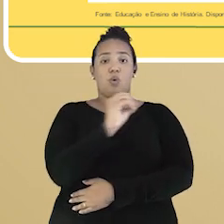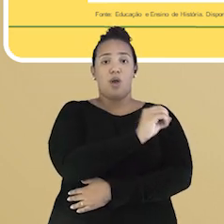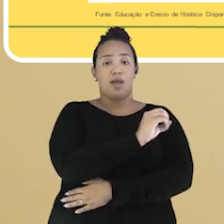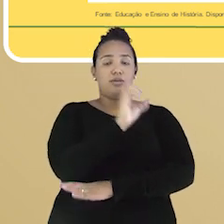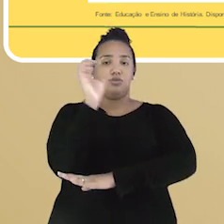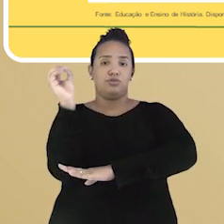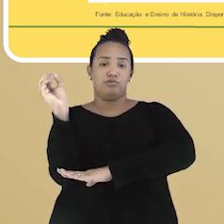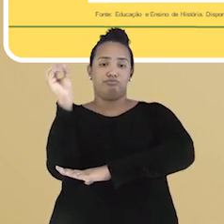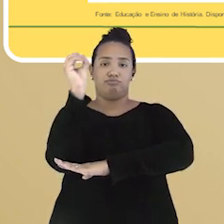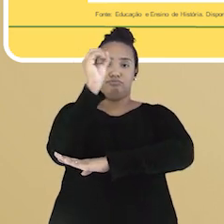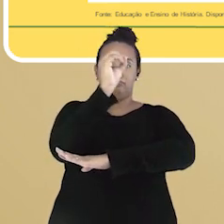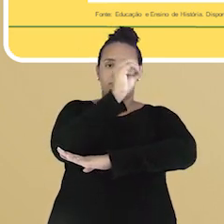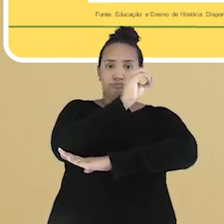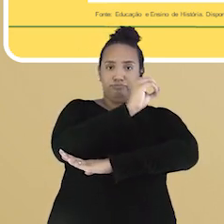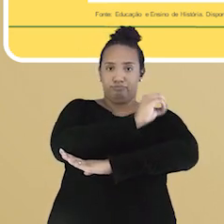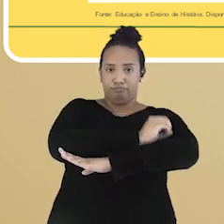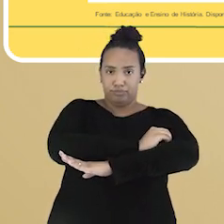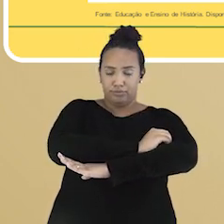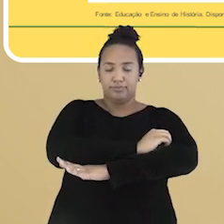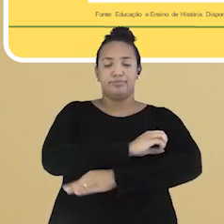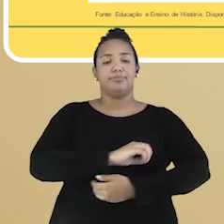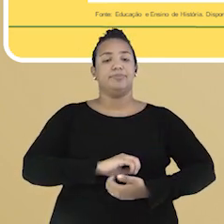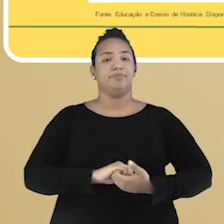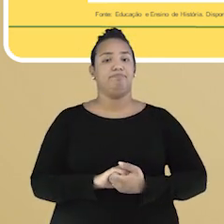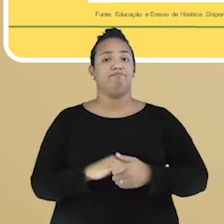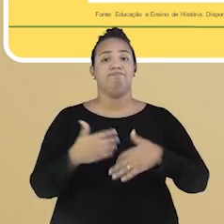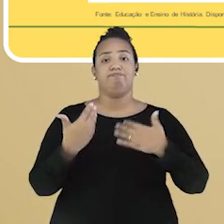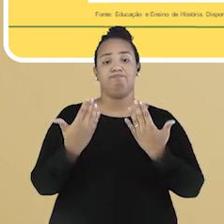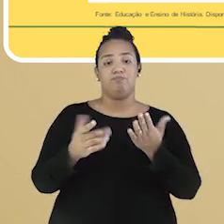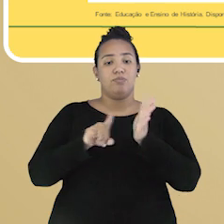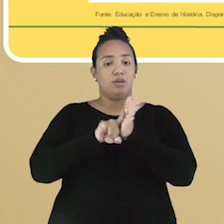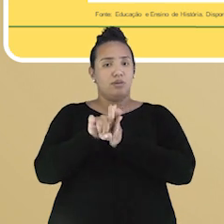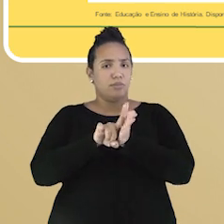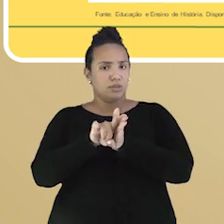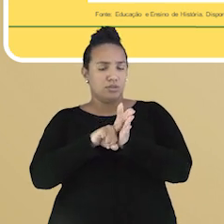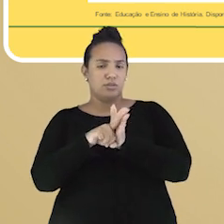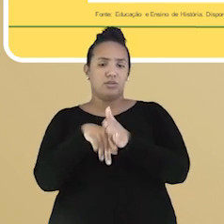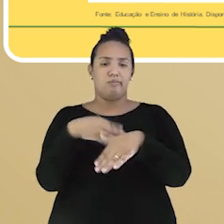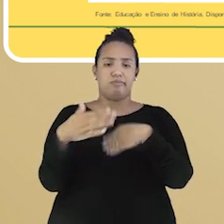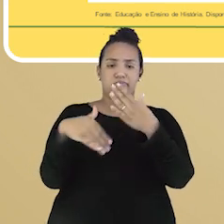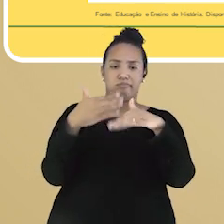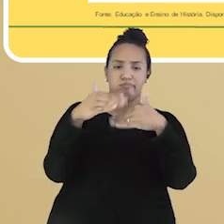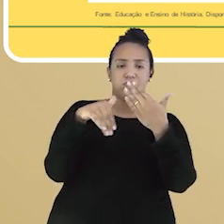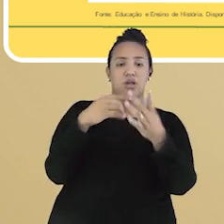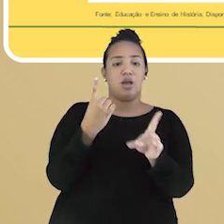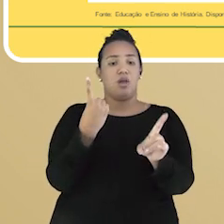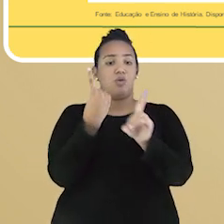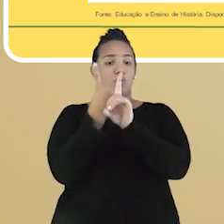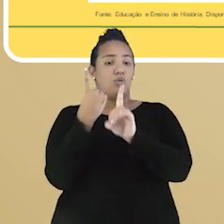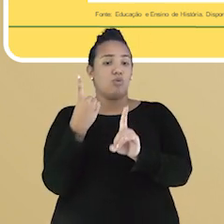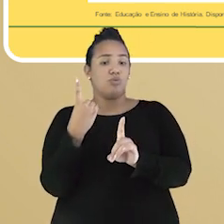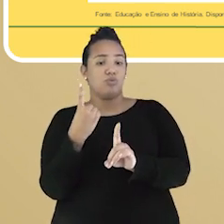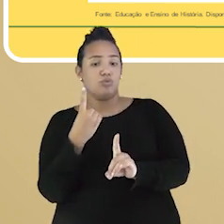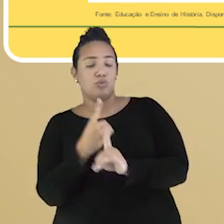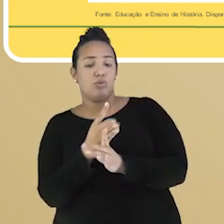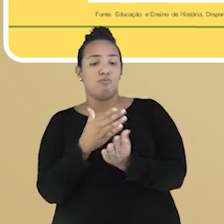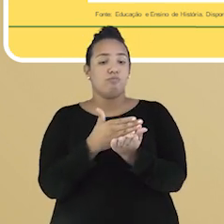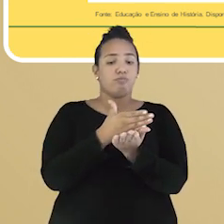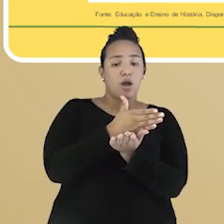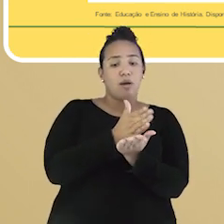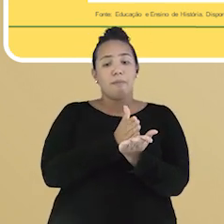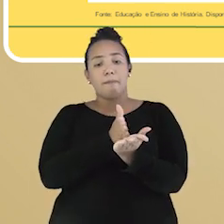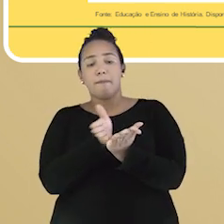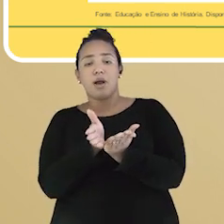em que o sol se põe. Com o passar do tempo, os estudos avançaram e outros pontos, outras direções foram